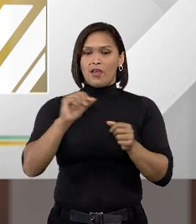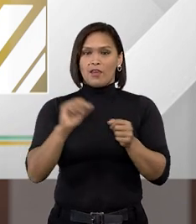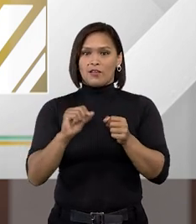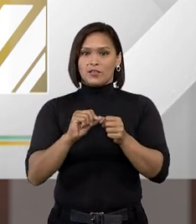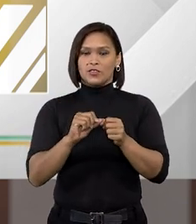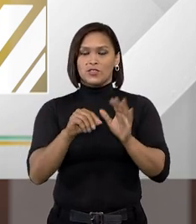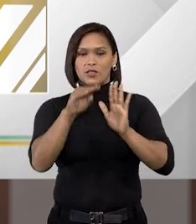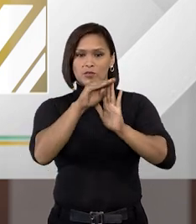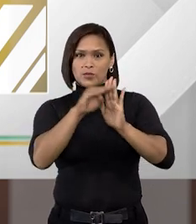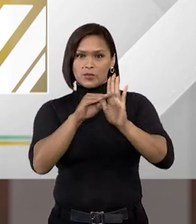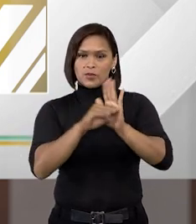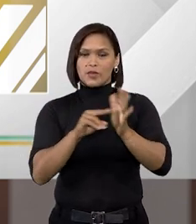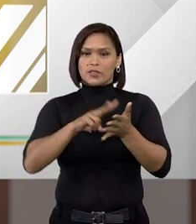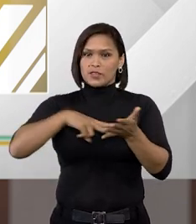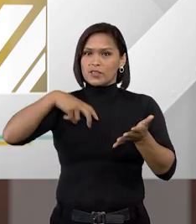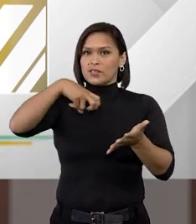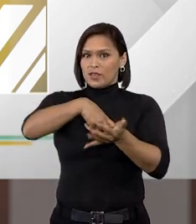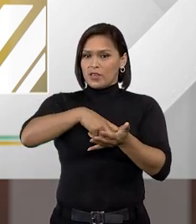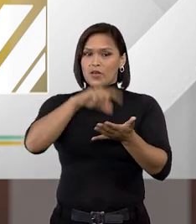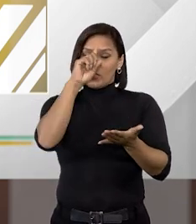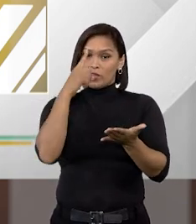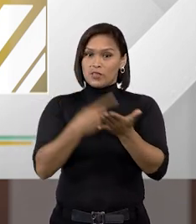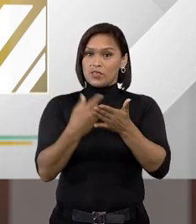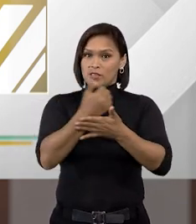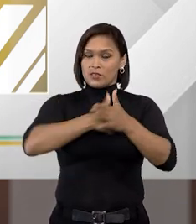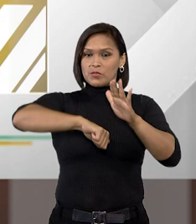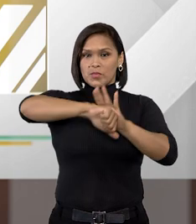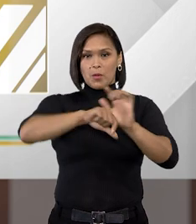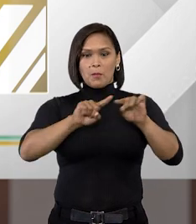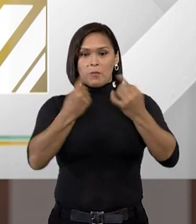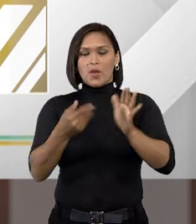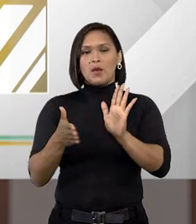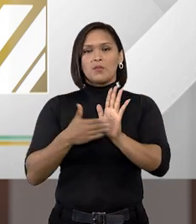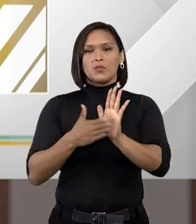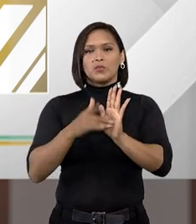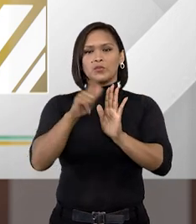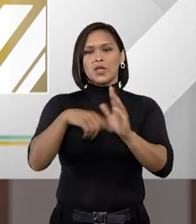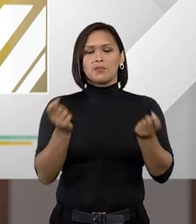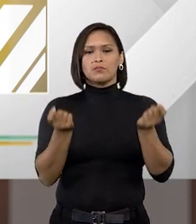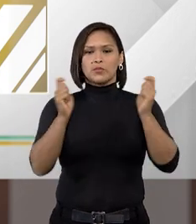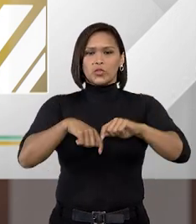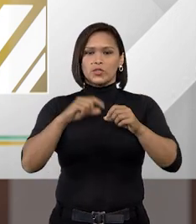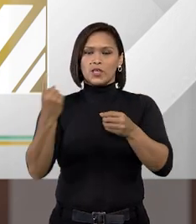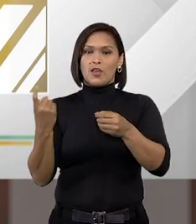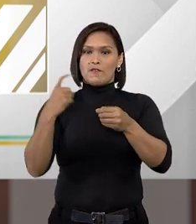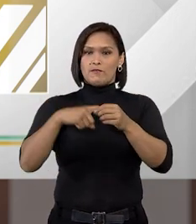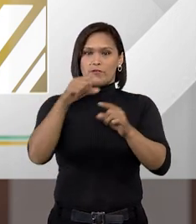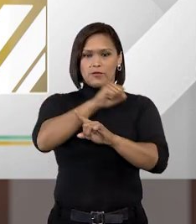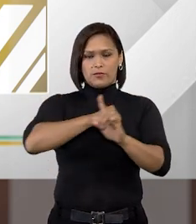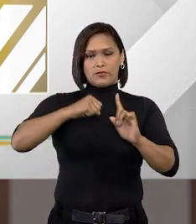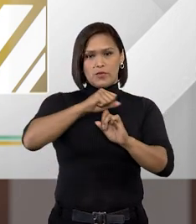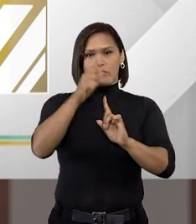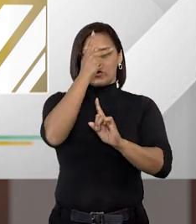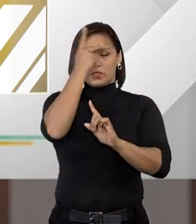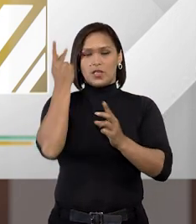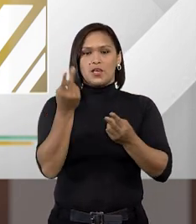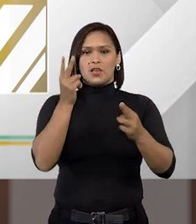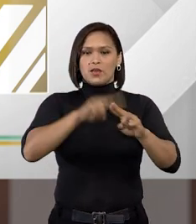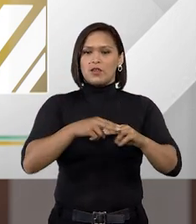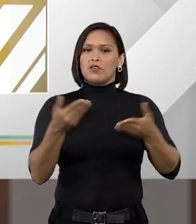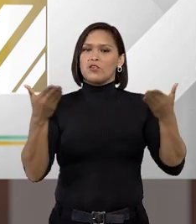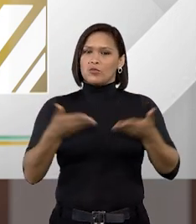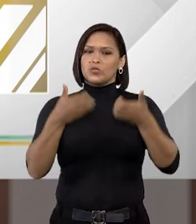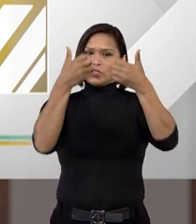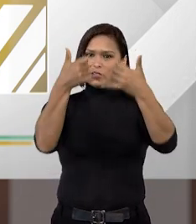às disposições da sentença ou da decisão criminal, mas proporcionar condições para a reintegração social do preso, como já